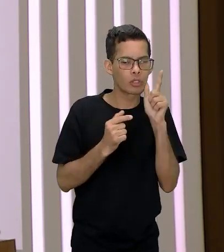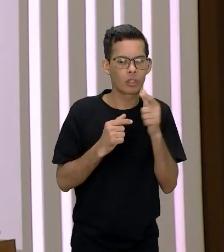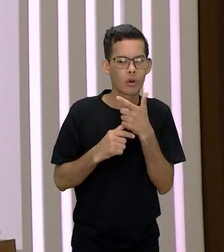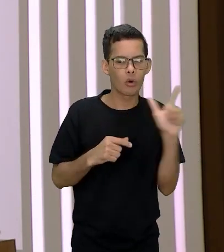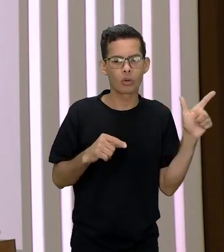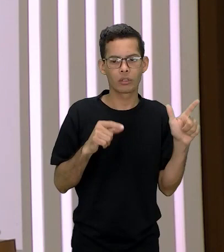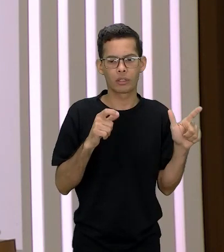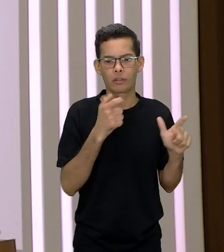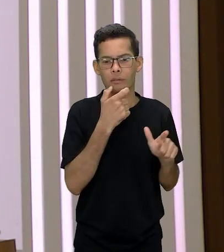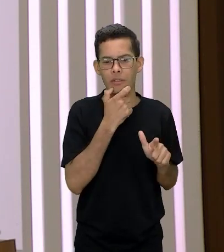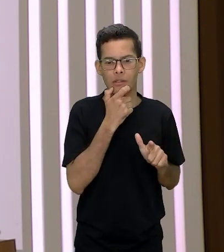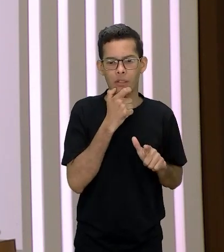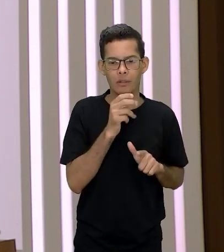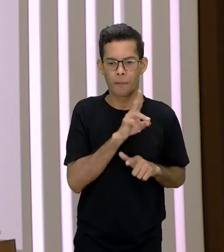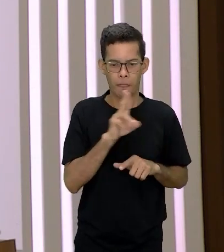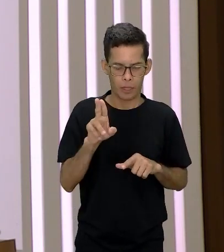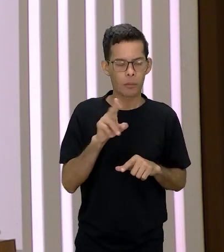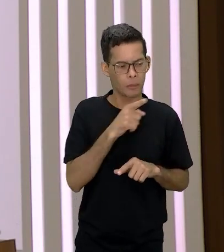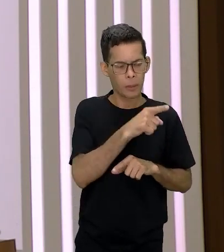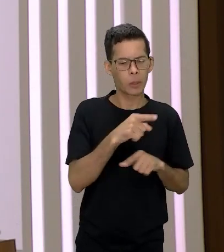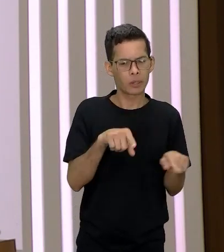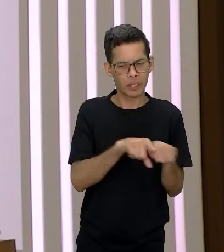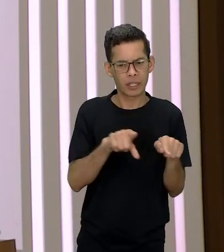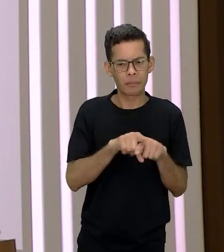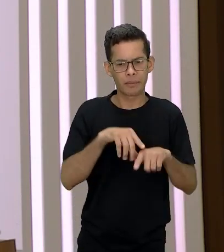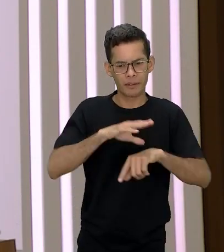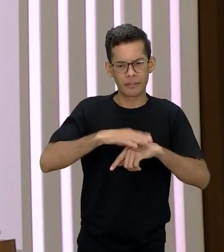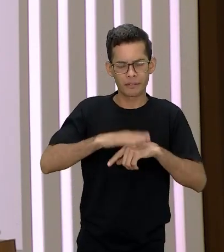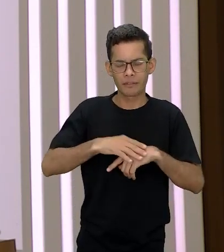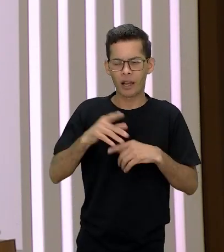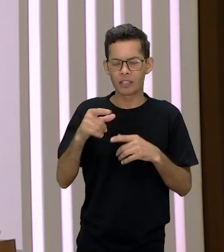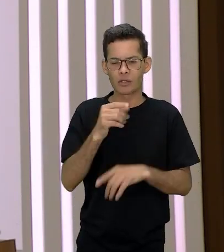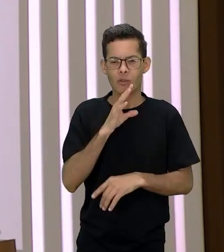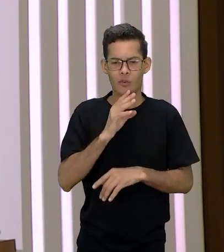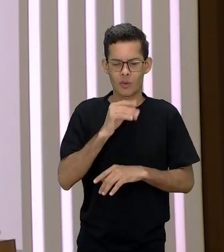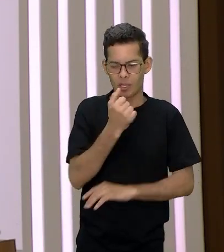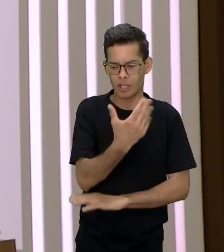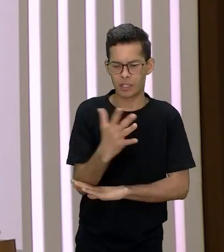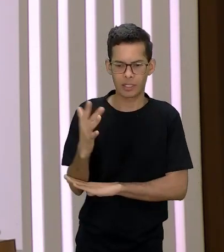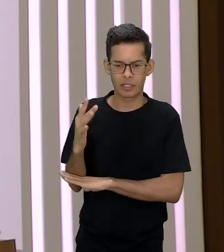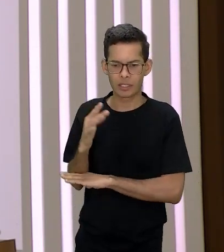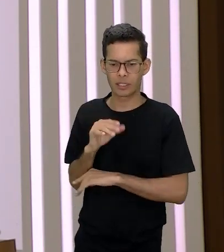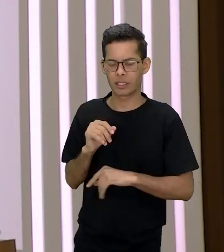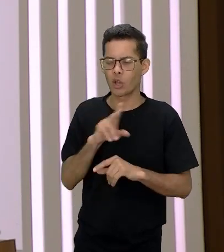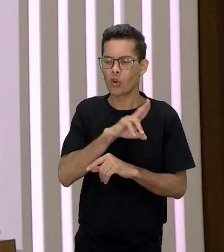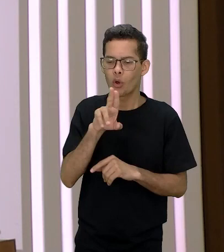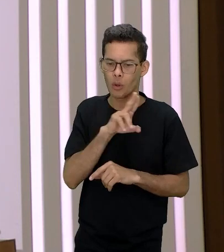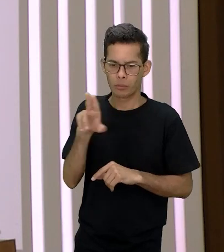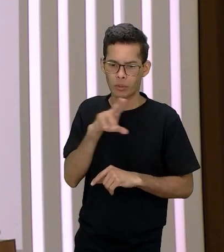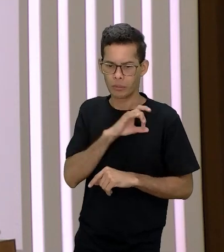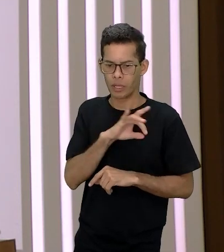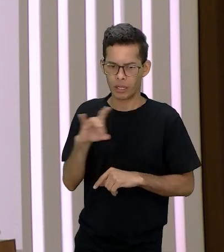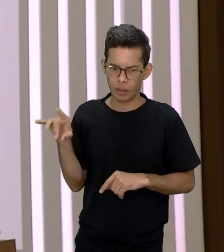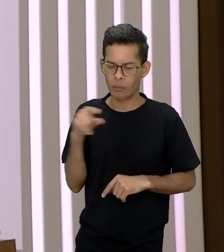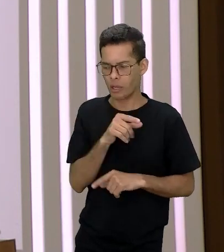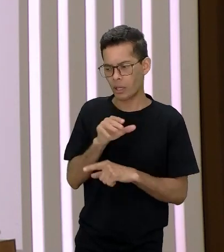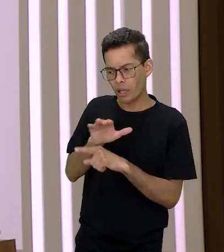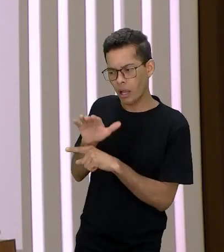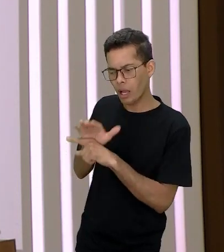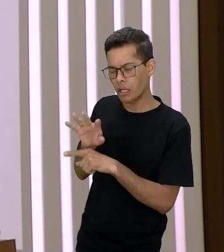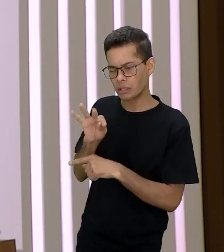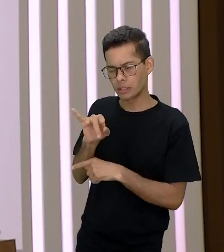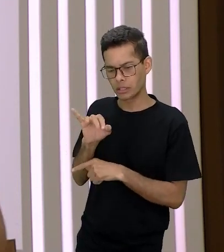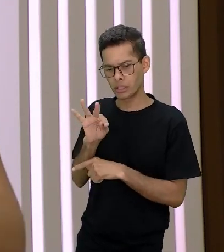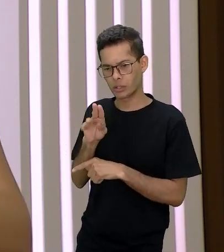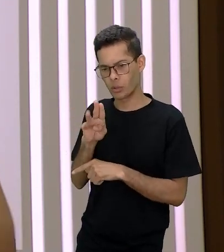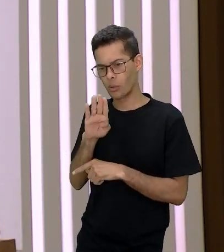curandeira uma mulher que também conhece os poderes da natureza e a Judah White começa a ensinar a Tituba